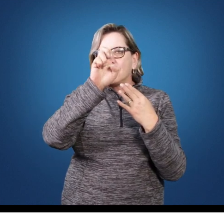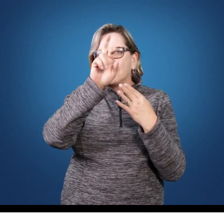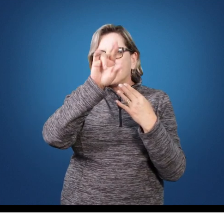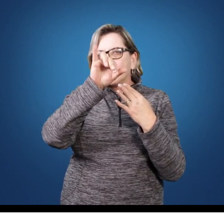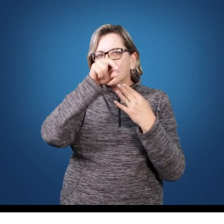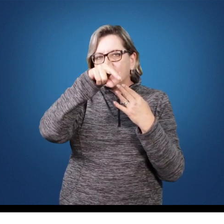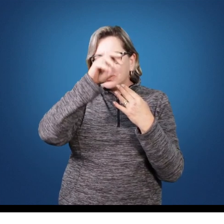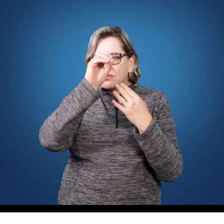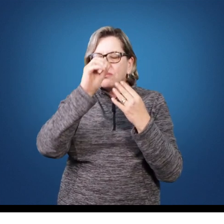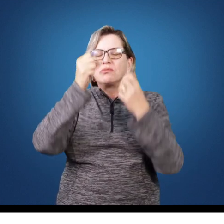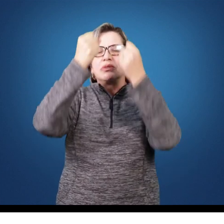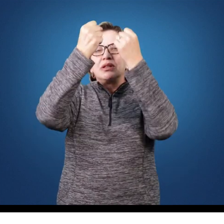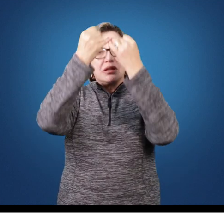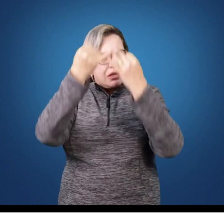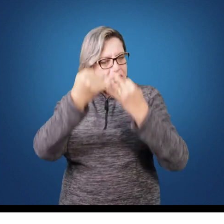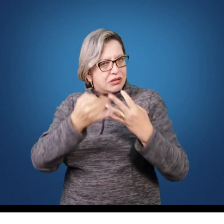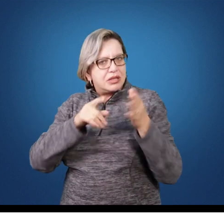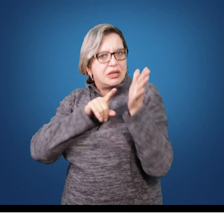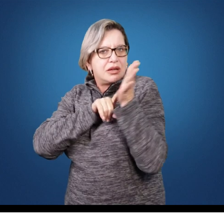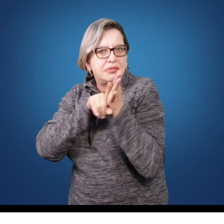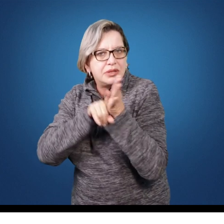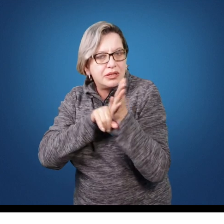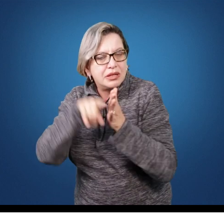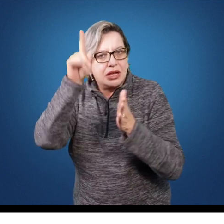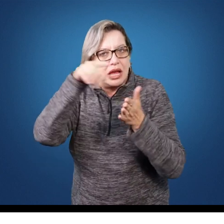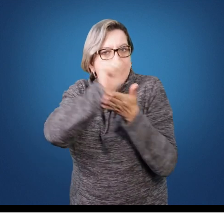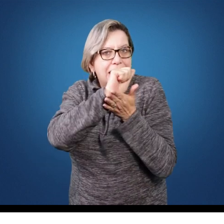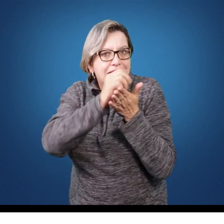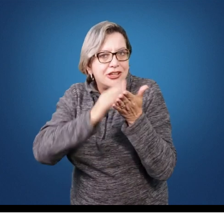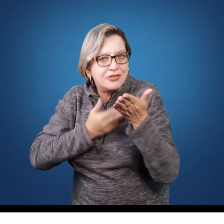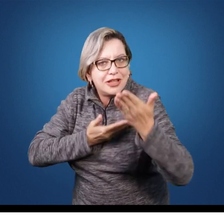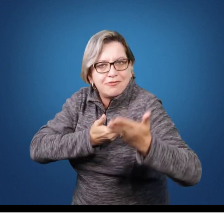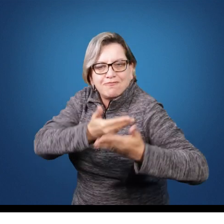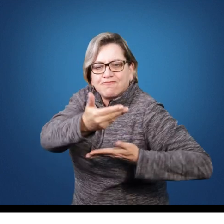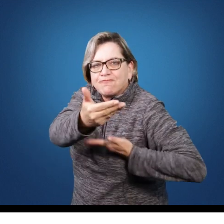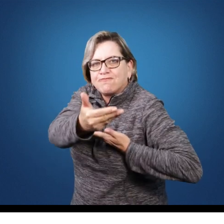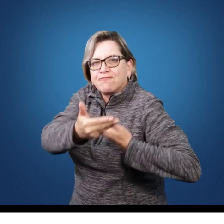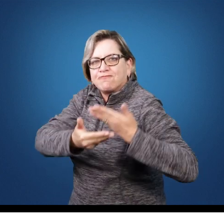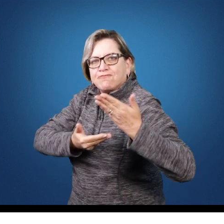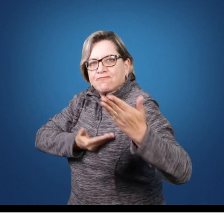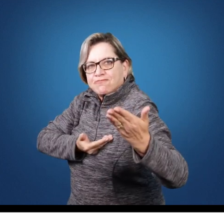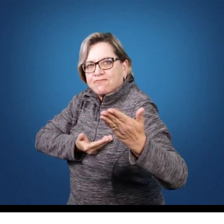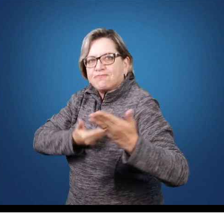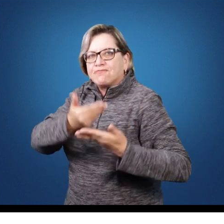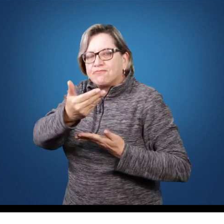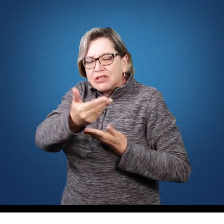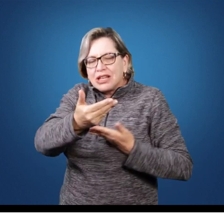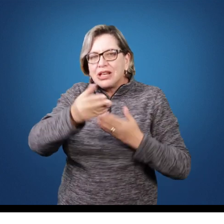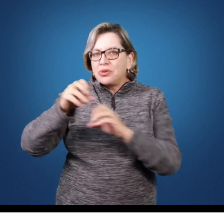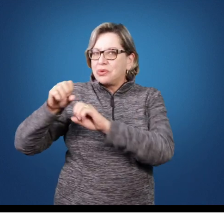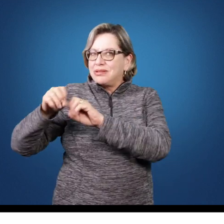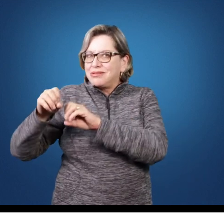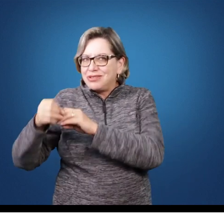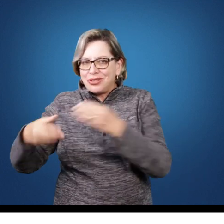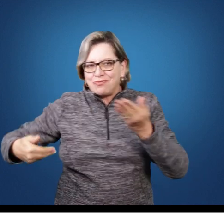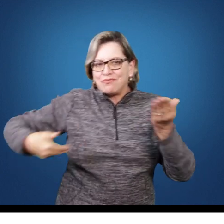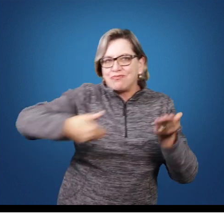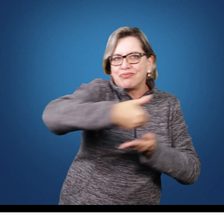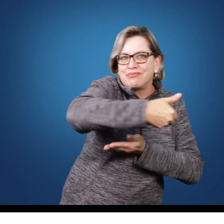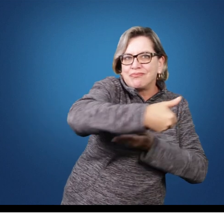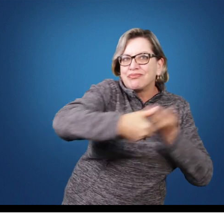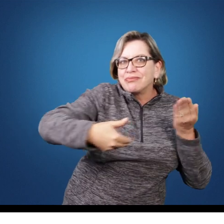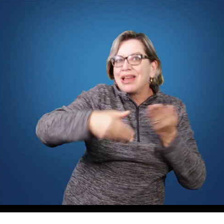a pesquisa é uma atividade mediadora entre o ensino e a extensão. O